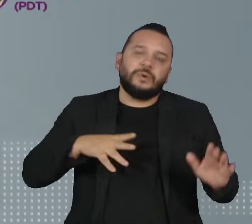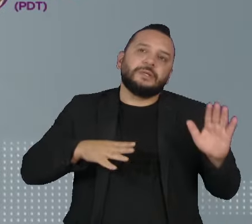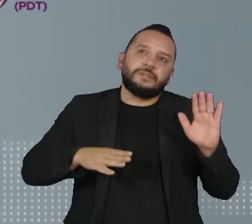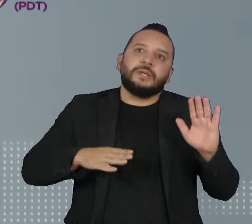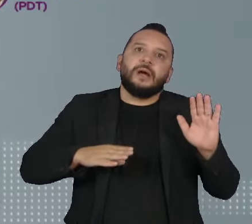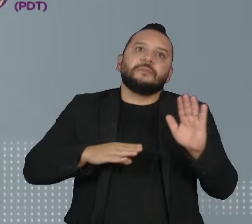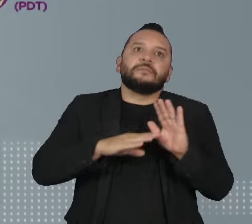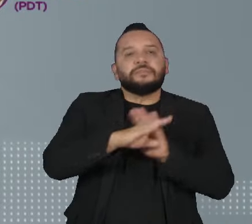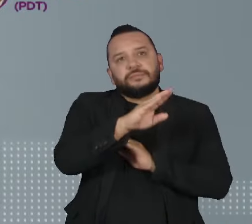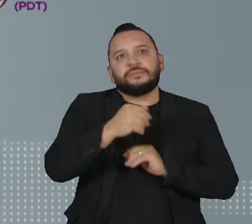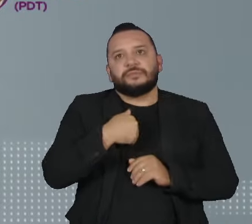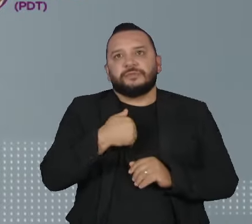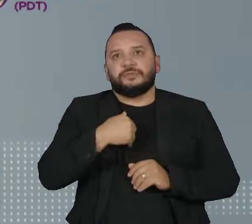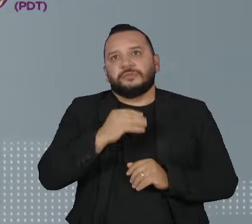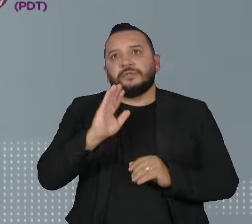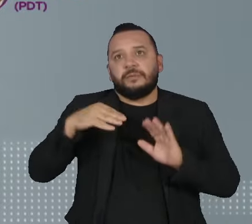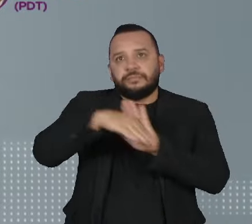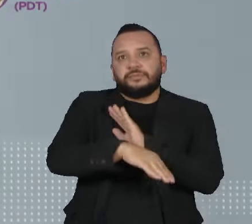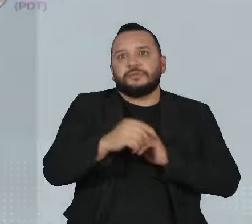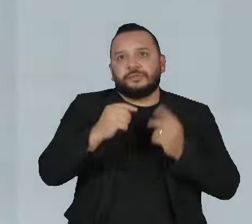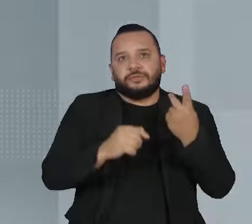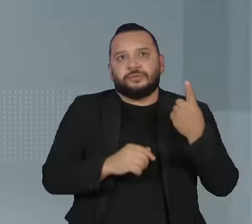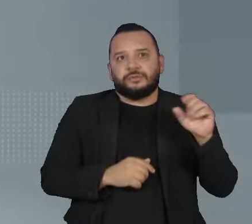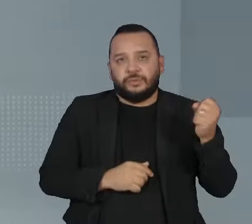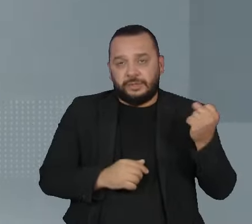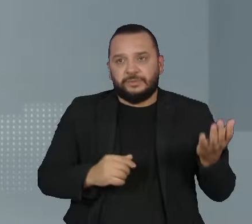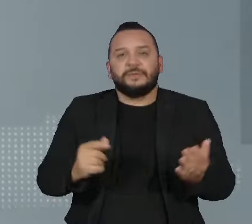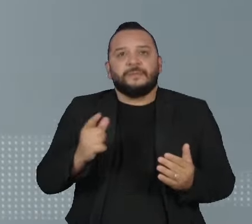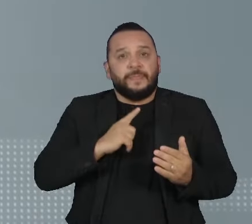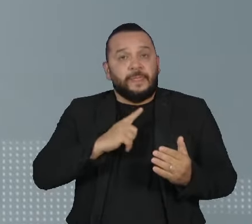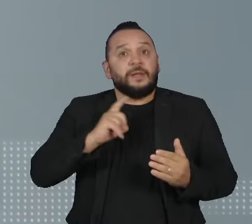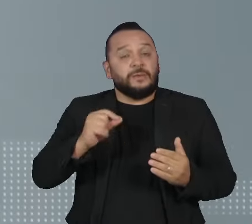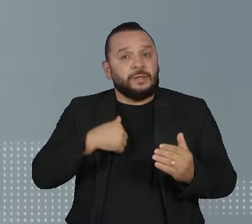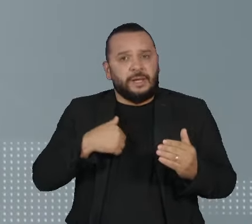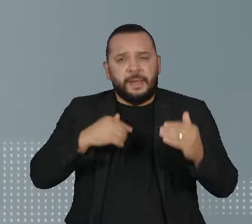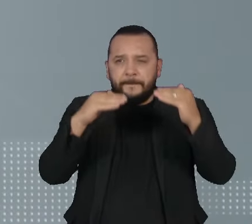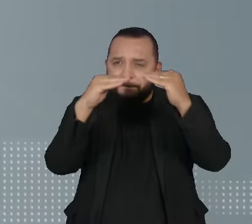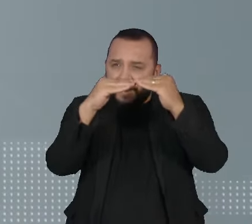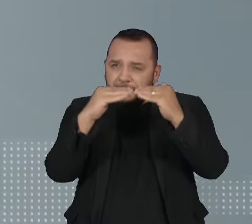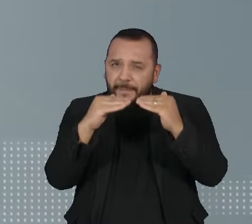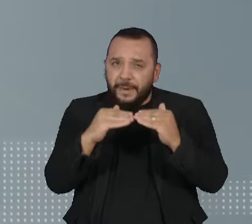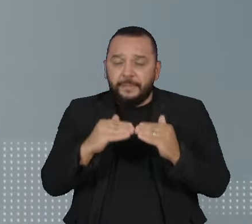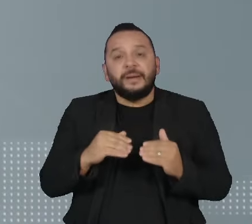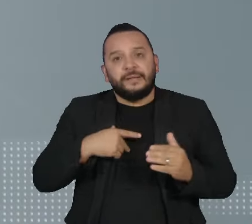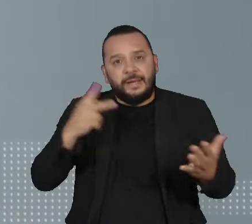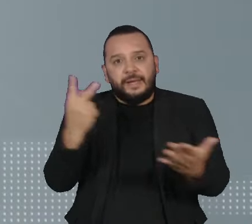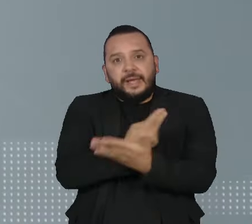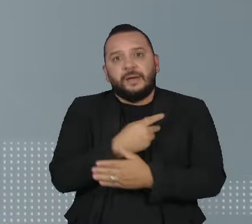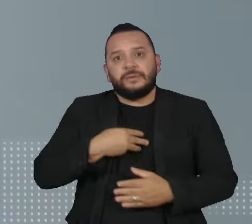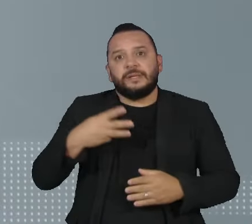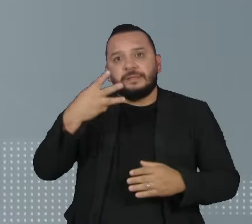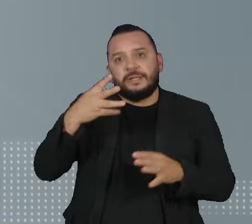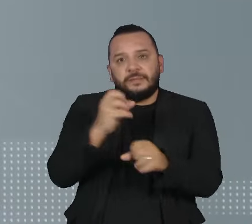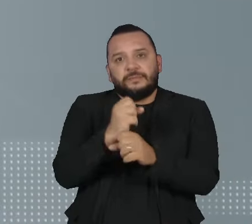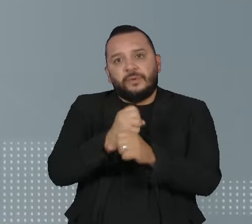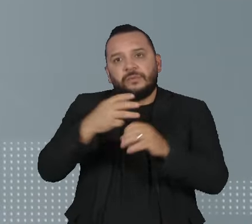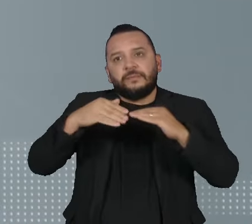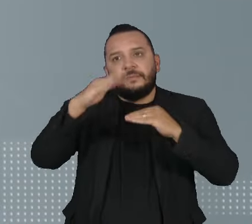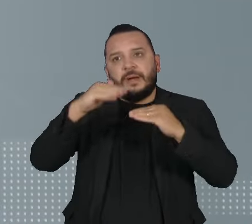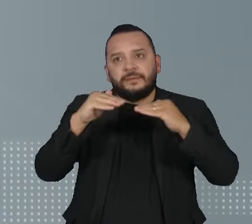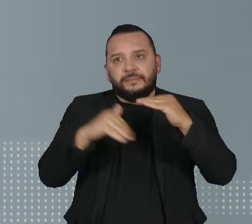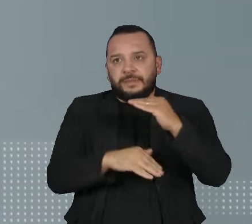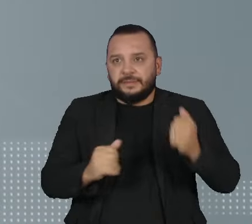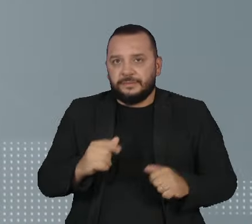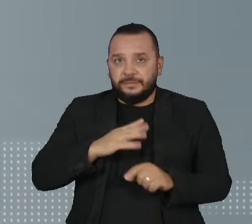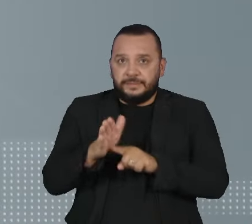O cenário é de empate técnico entre os candidatos. A margem de erro é de 3 pontos percentuais para mais ou para menos. O levantamento foi